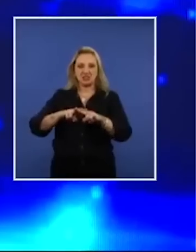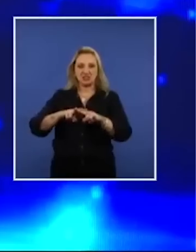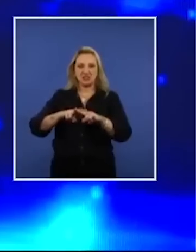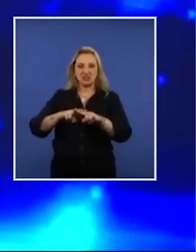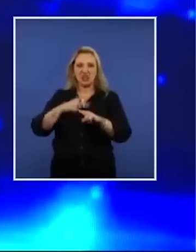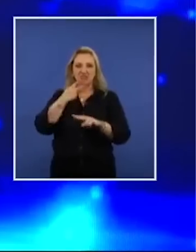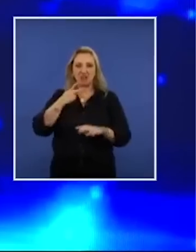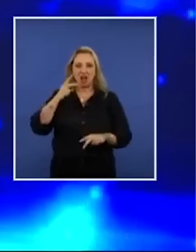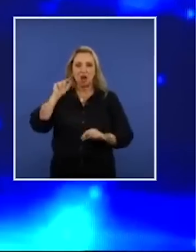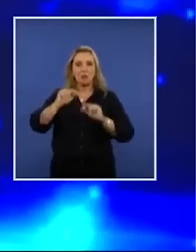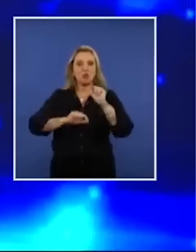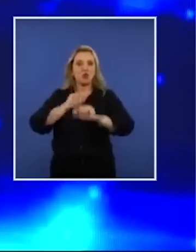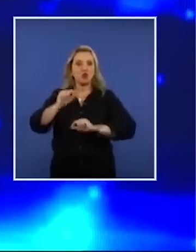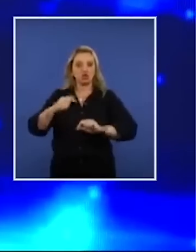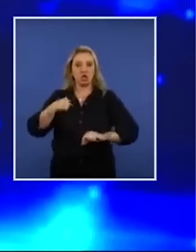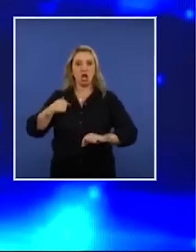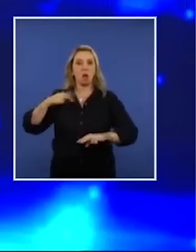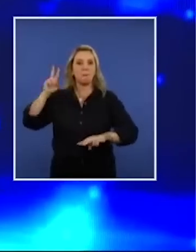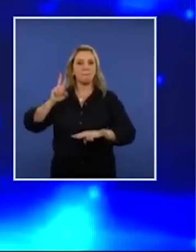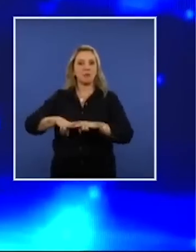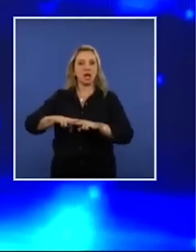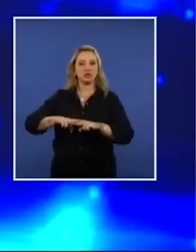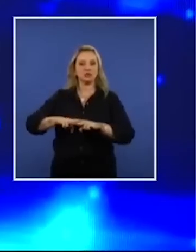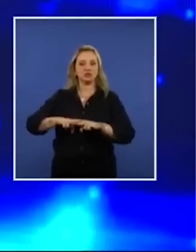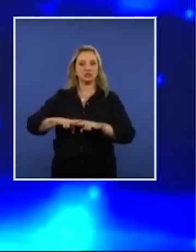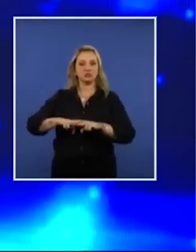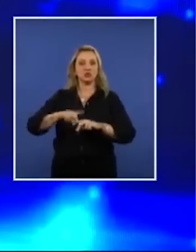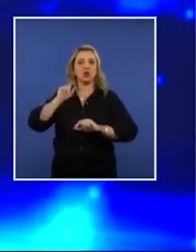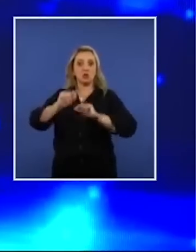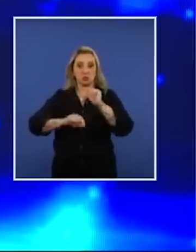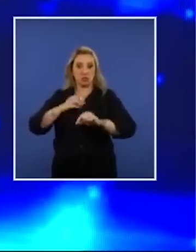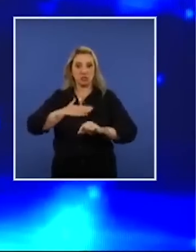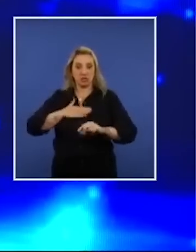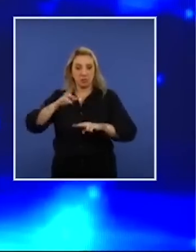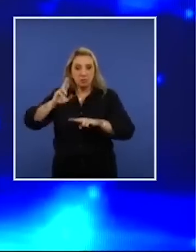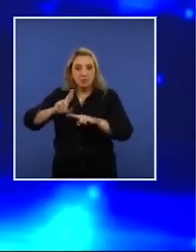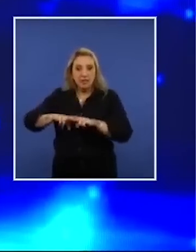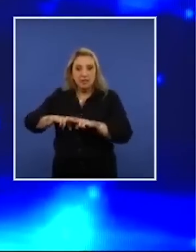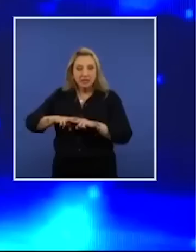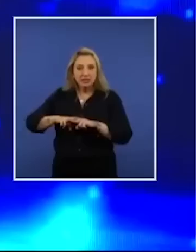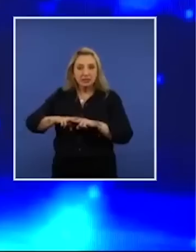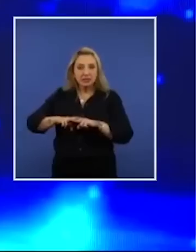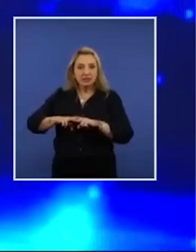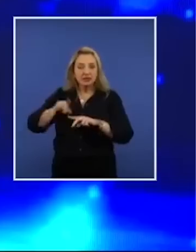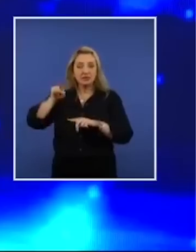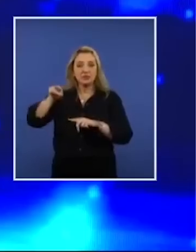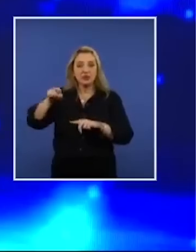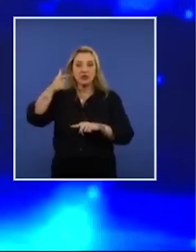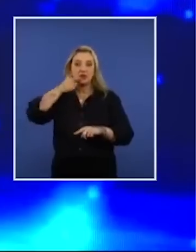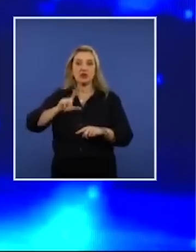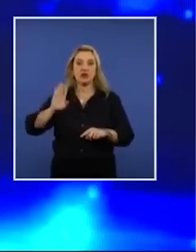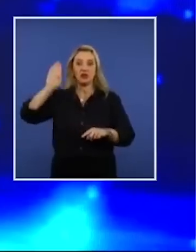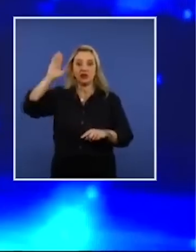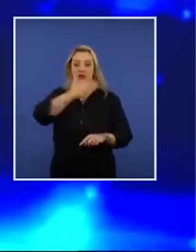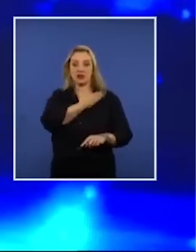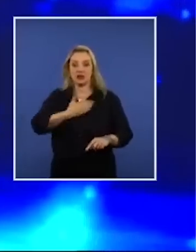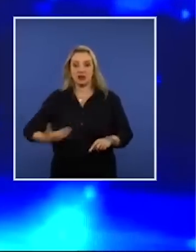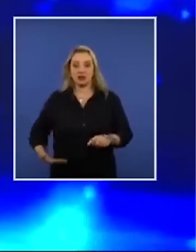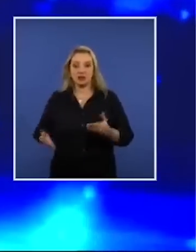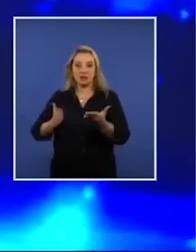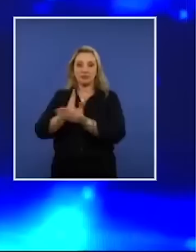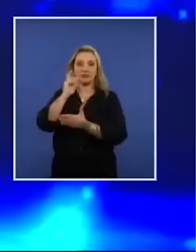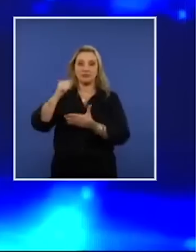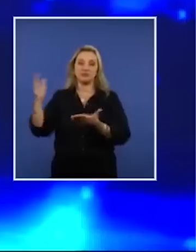sabe a razão pelas quais eu fui preso. A razão pelas quais eu fui preso foi para ele se eleger presidente da República, porque era